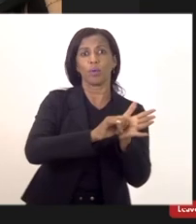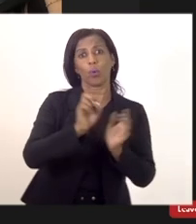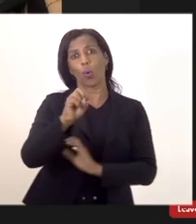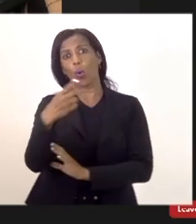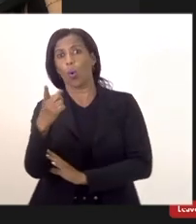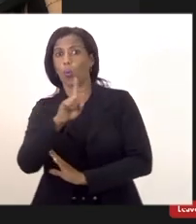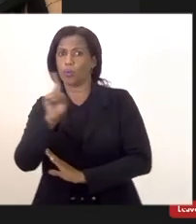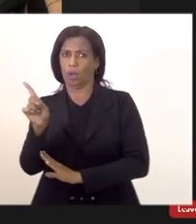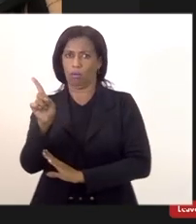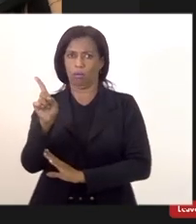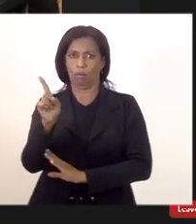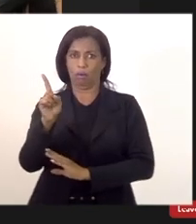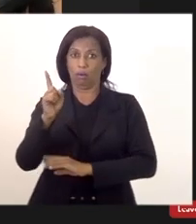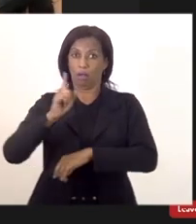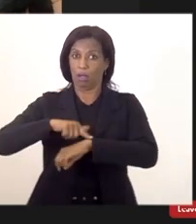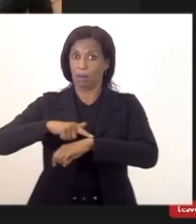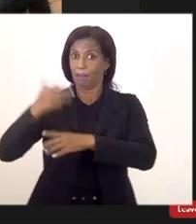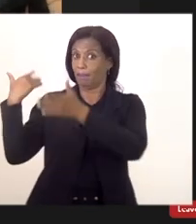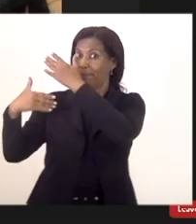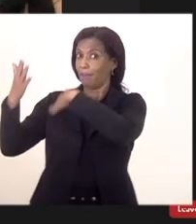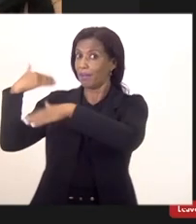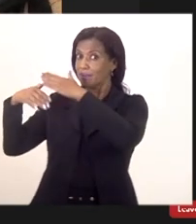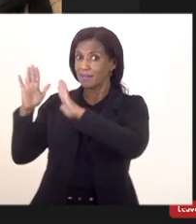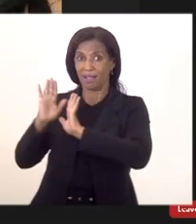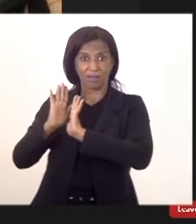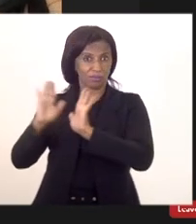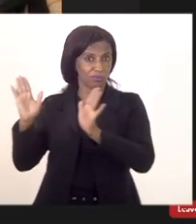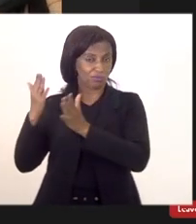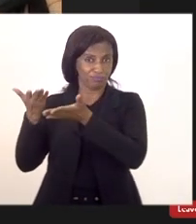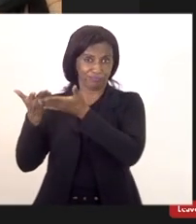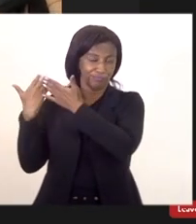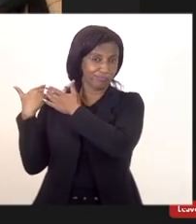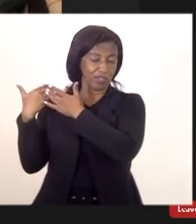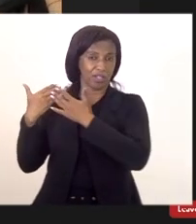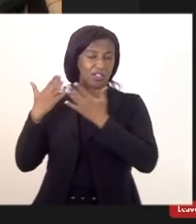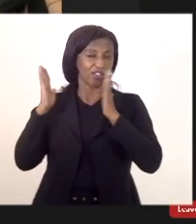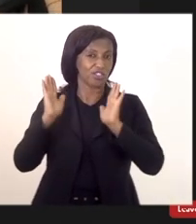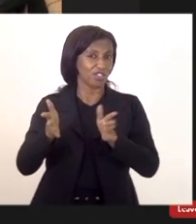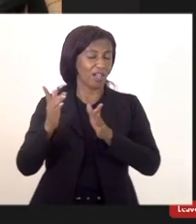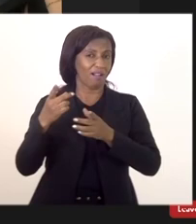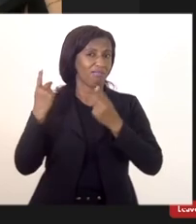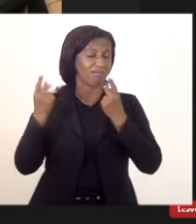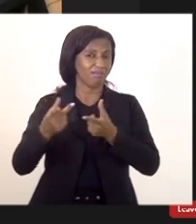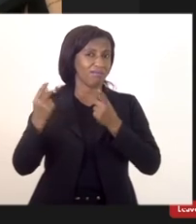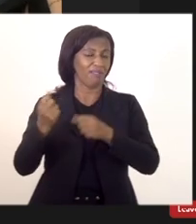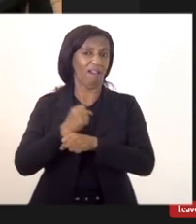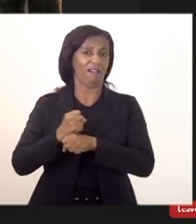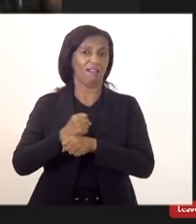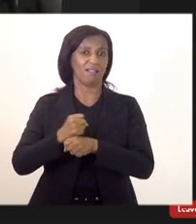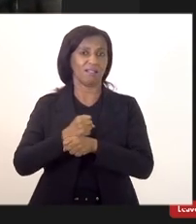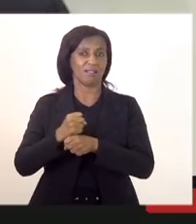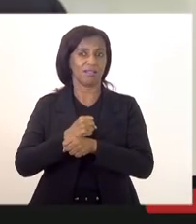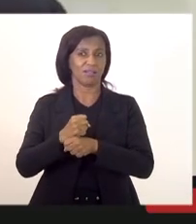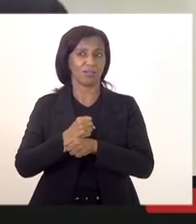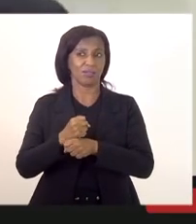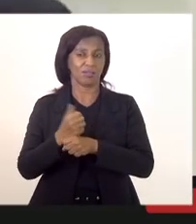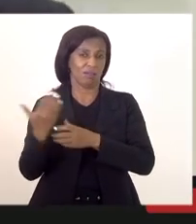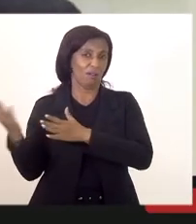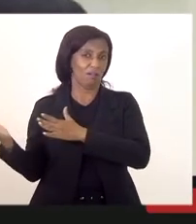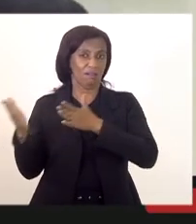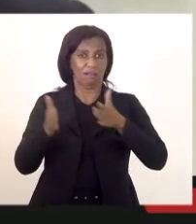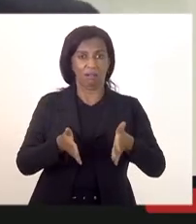uma questão da época que em tese está superada já faz tanto tempo tantos anos e não cabe